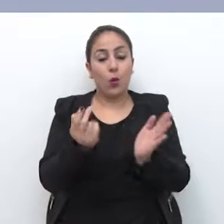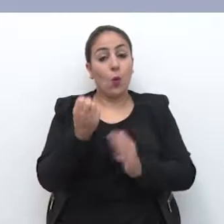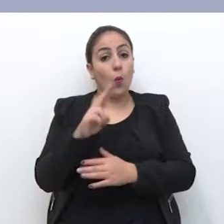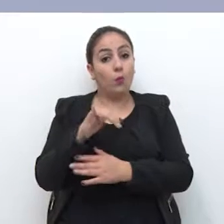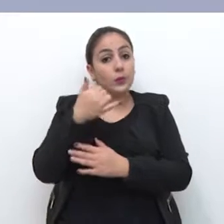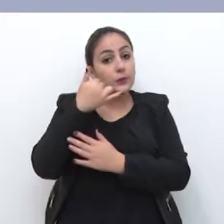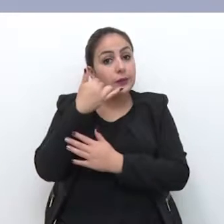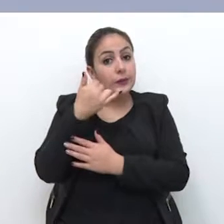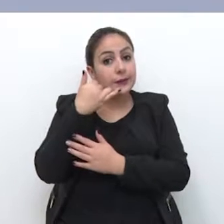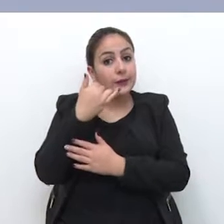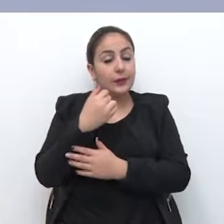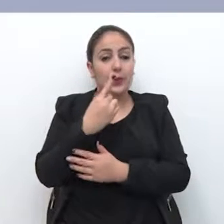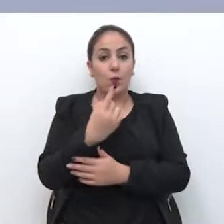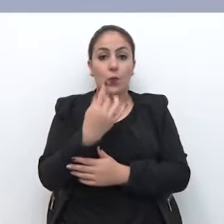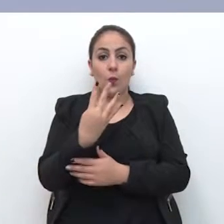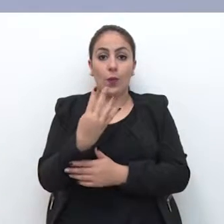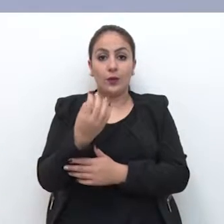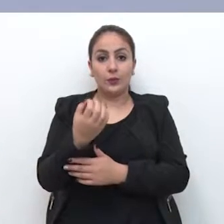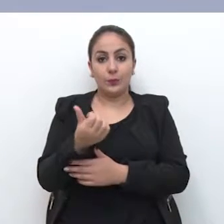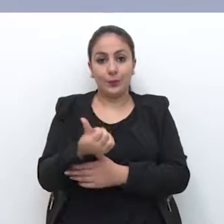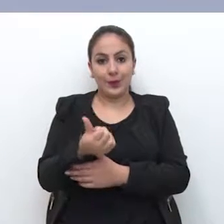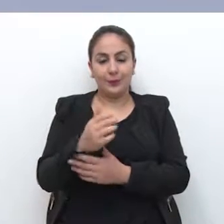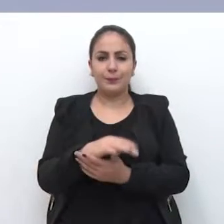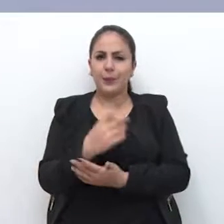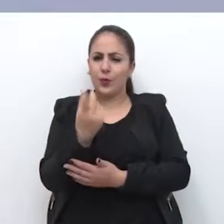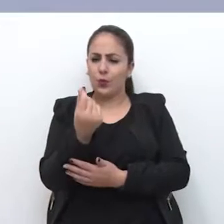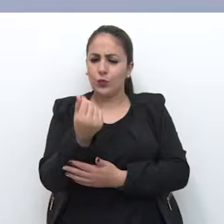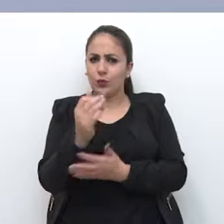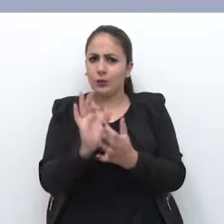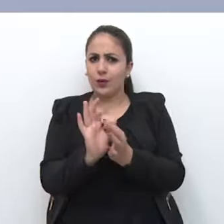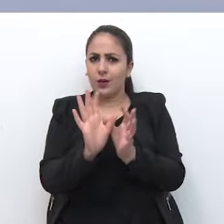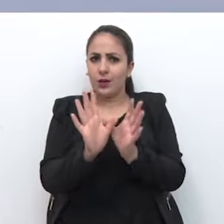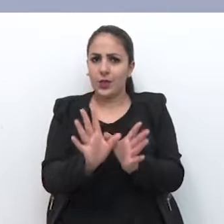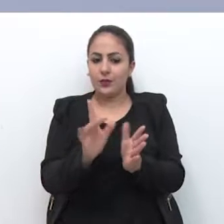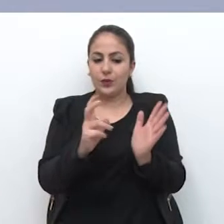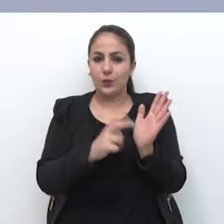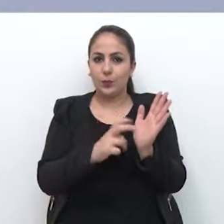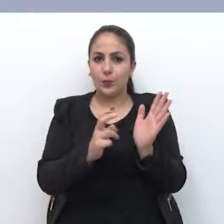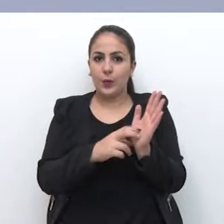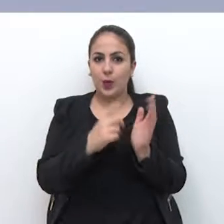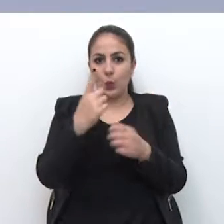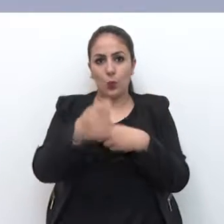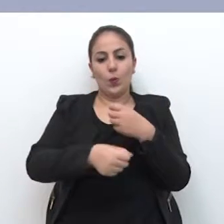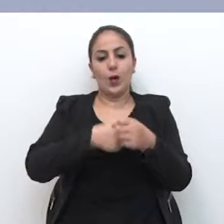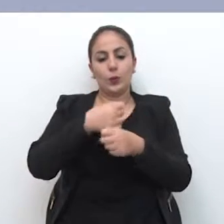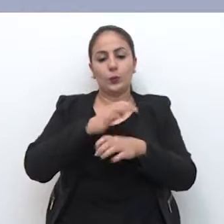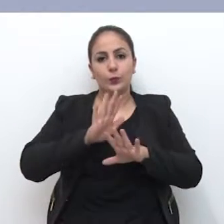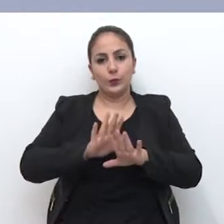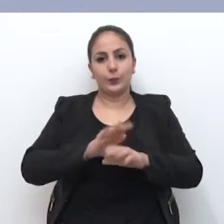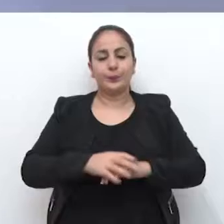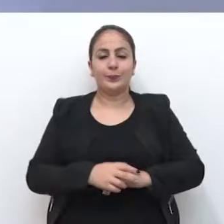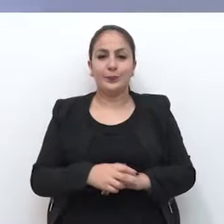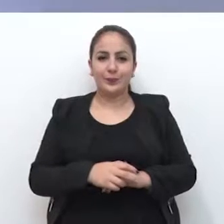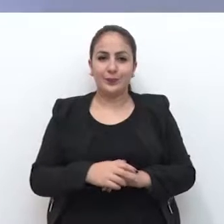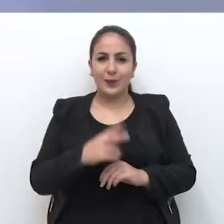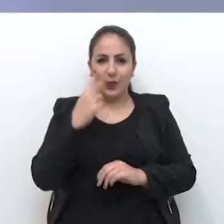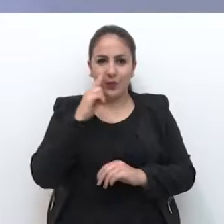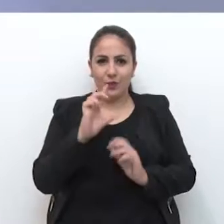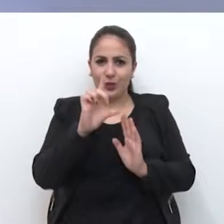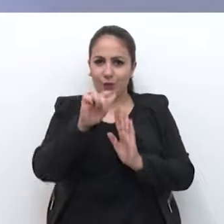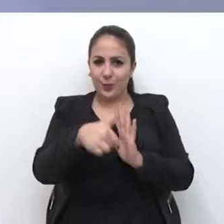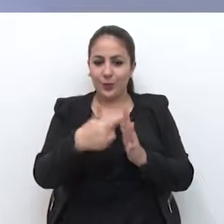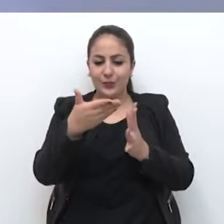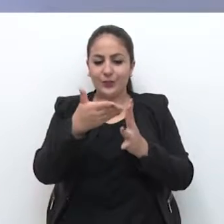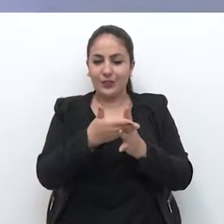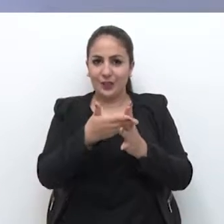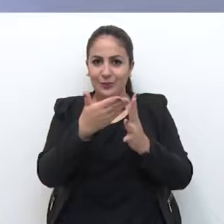no vídeo ou ligue para o número 146. O dinheiro fica disponível no banco durante um ano. E